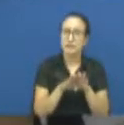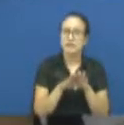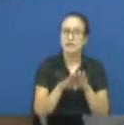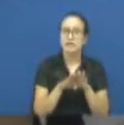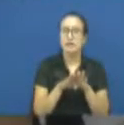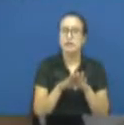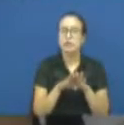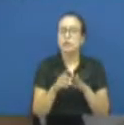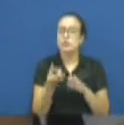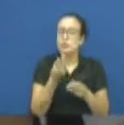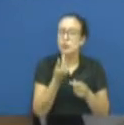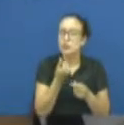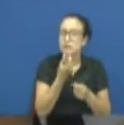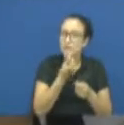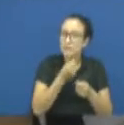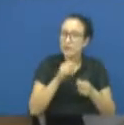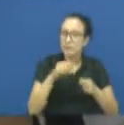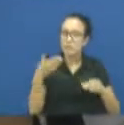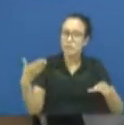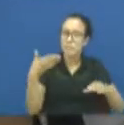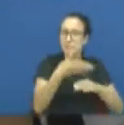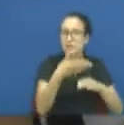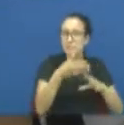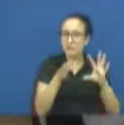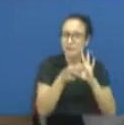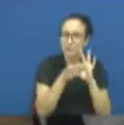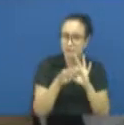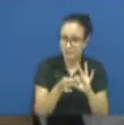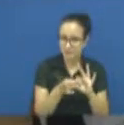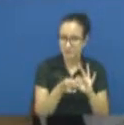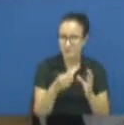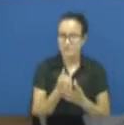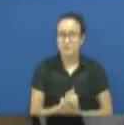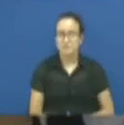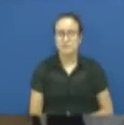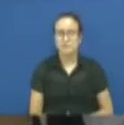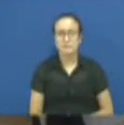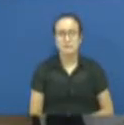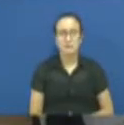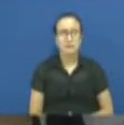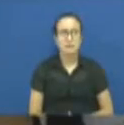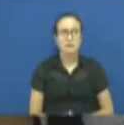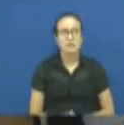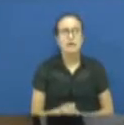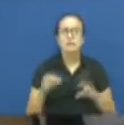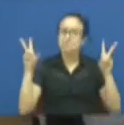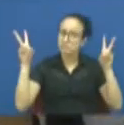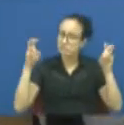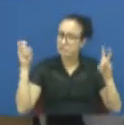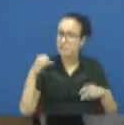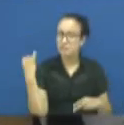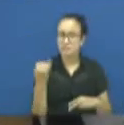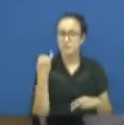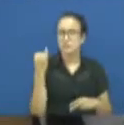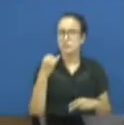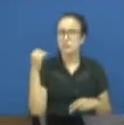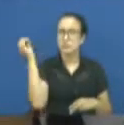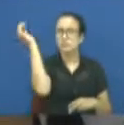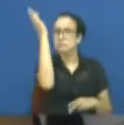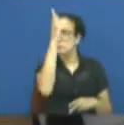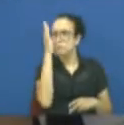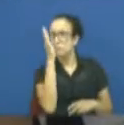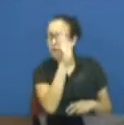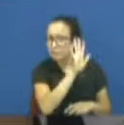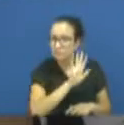Então, por ser um tema muito importante para a democracia, para todo o país, eu venho fazer uso